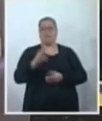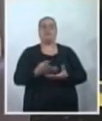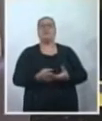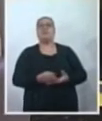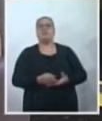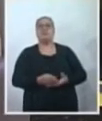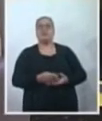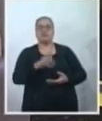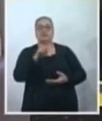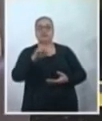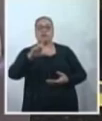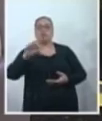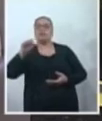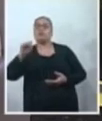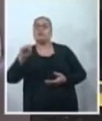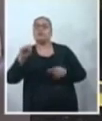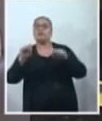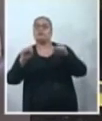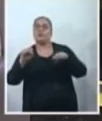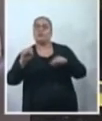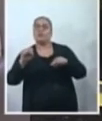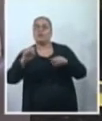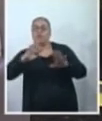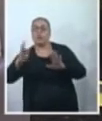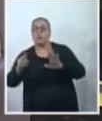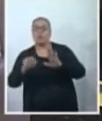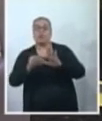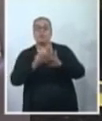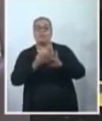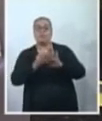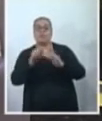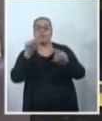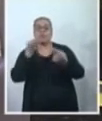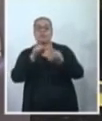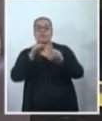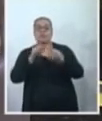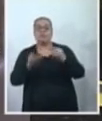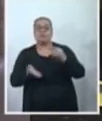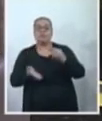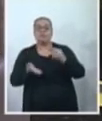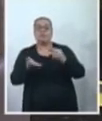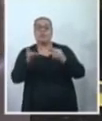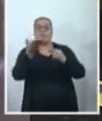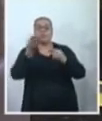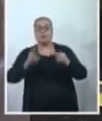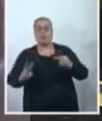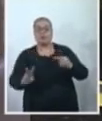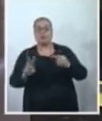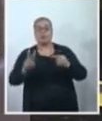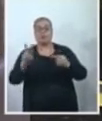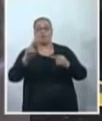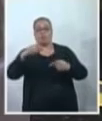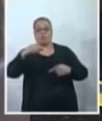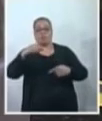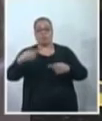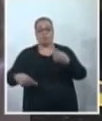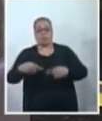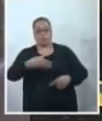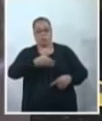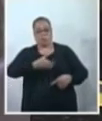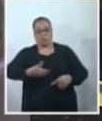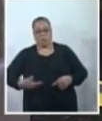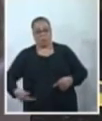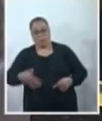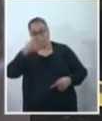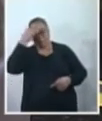GLS-Q, é uma emenda que visa aumentar, aí, substancialmente, os valores destinados às políticas para as pessoas